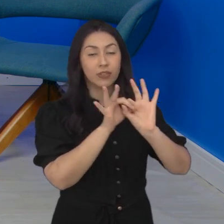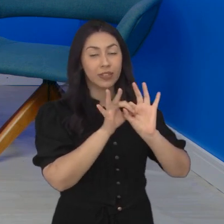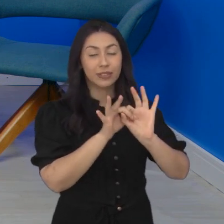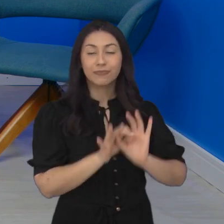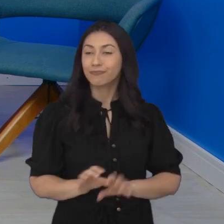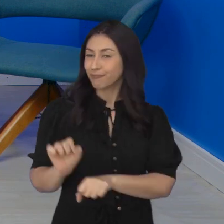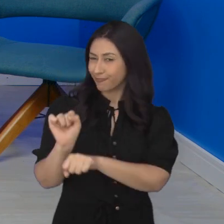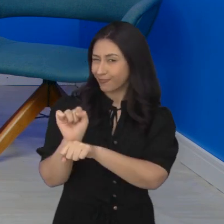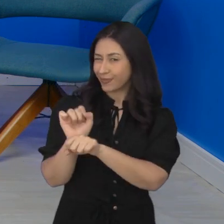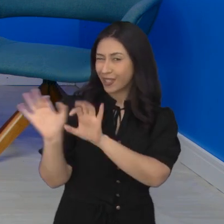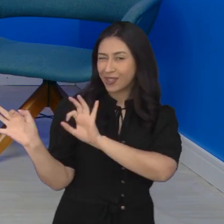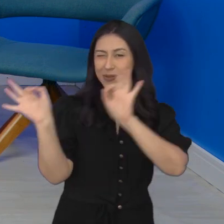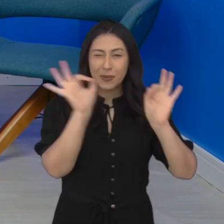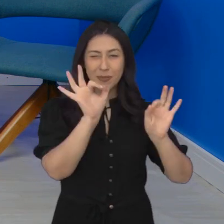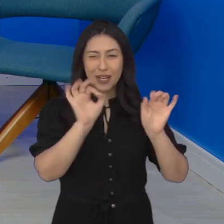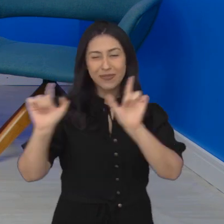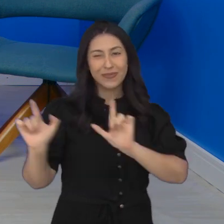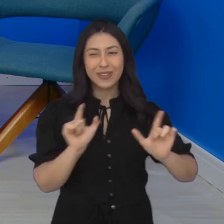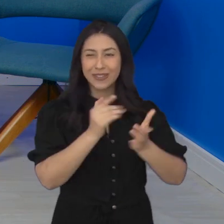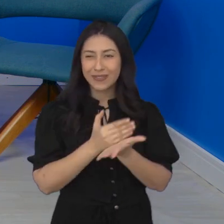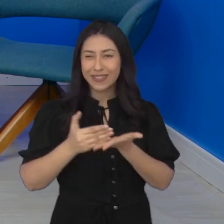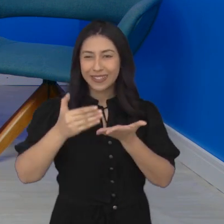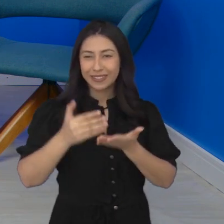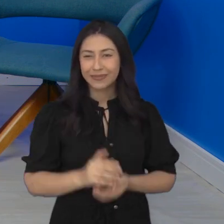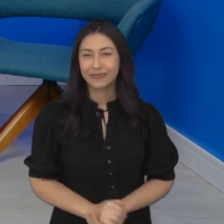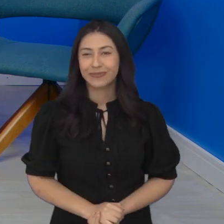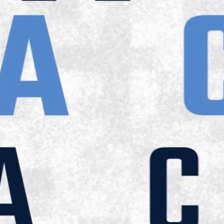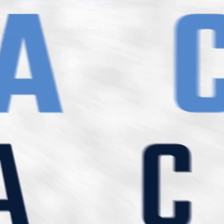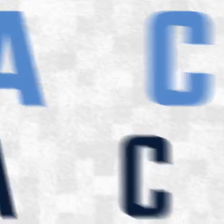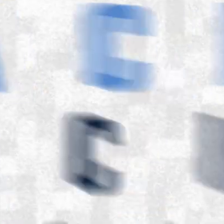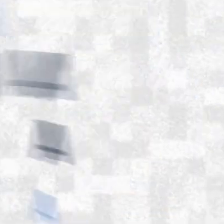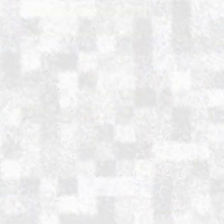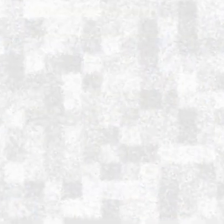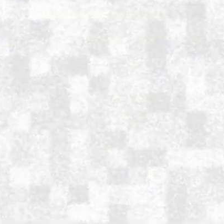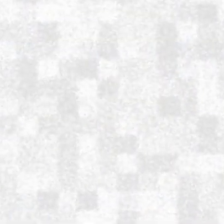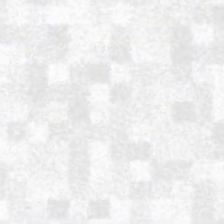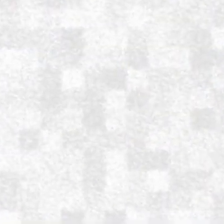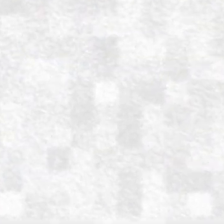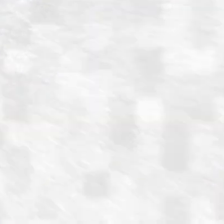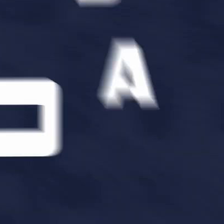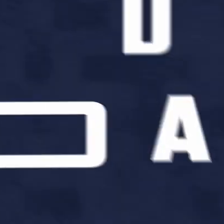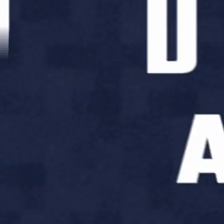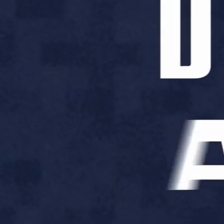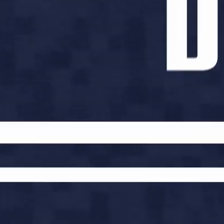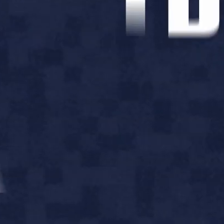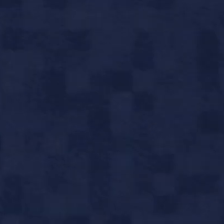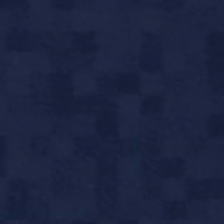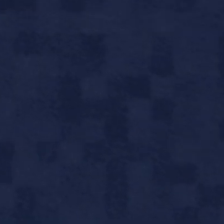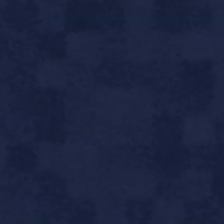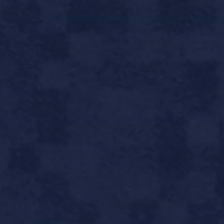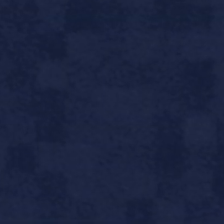Unificado. Fique com a gente, o Sobre Política está começando. Música